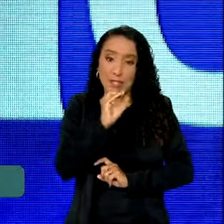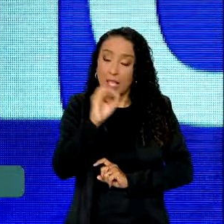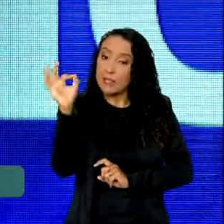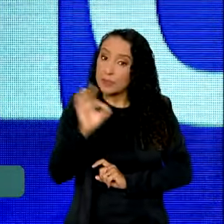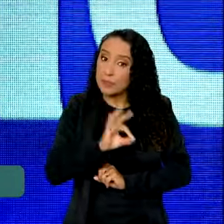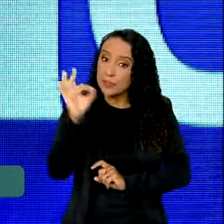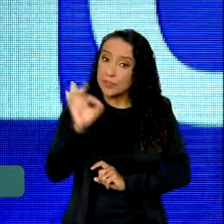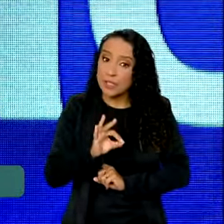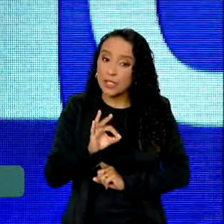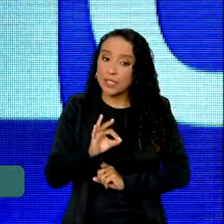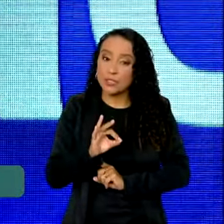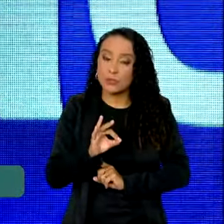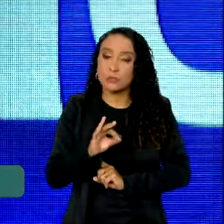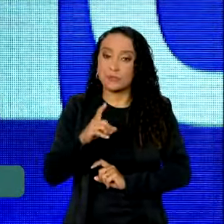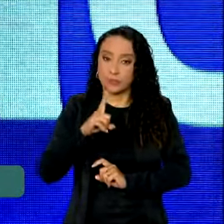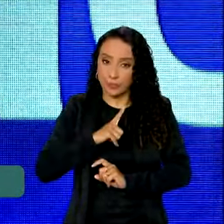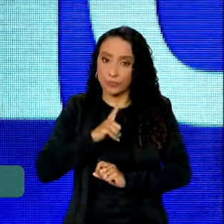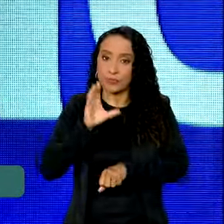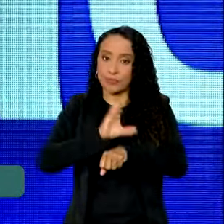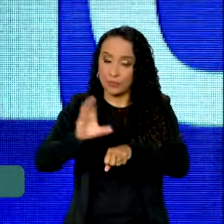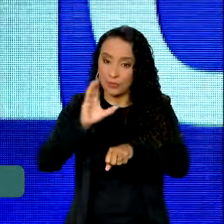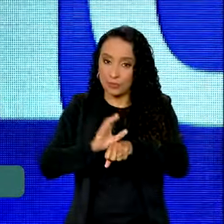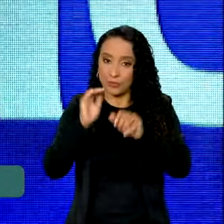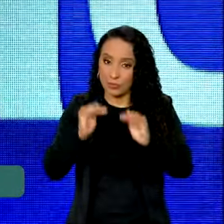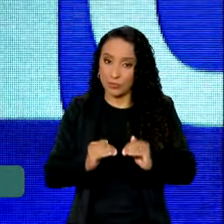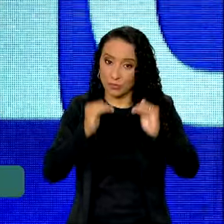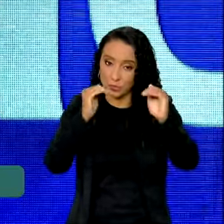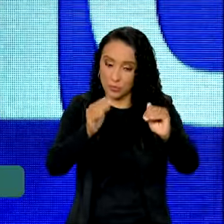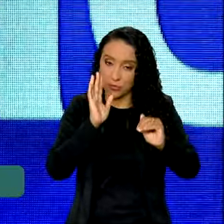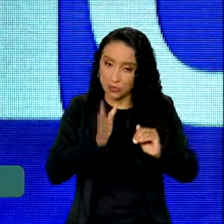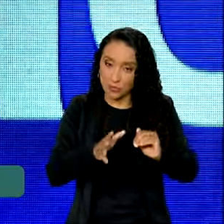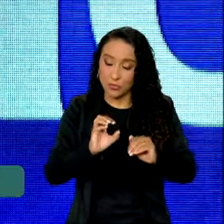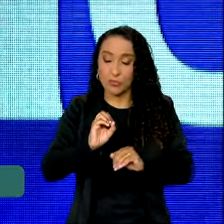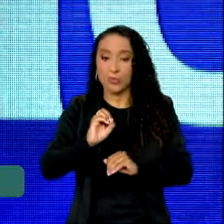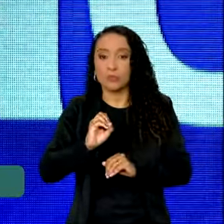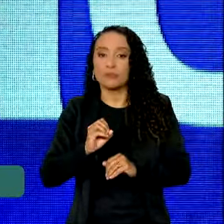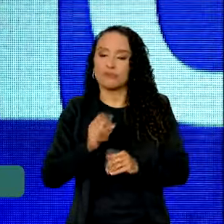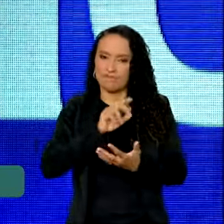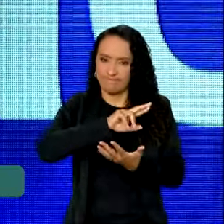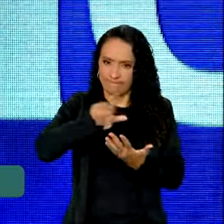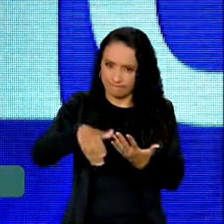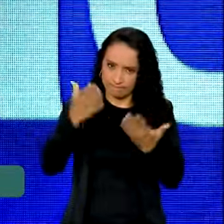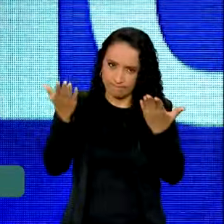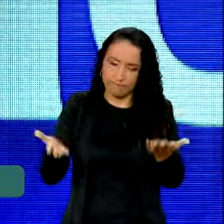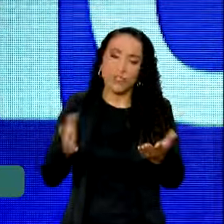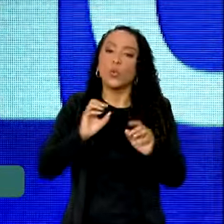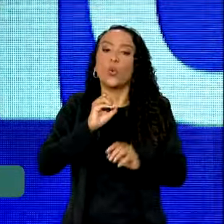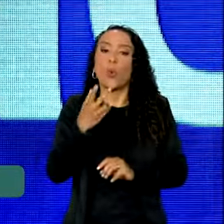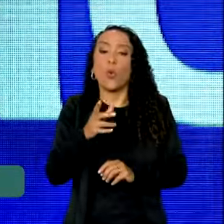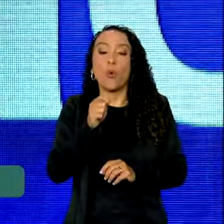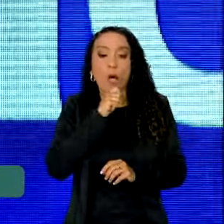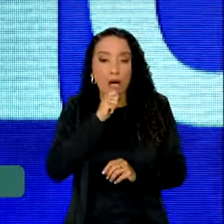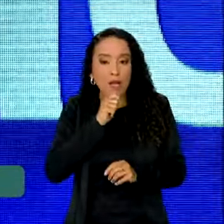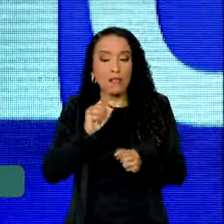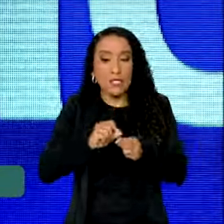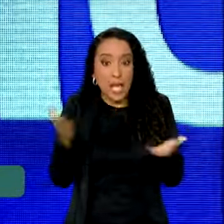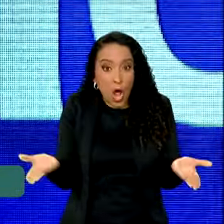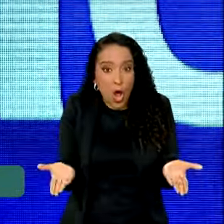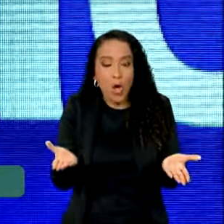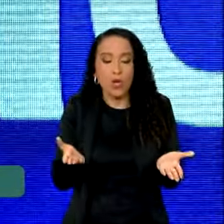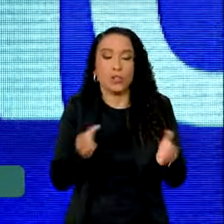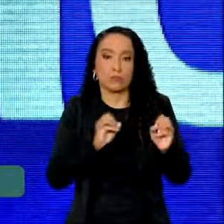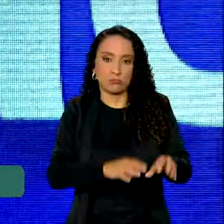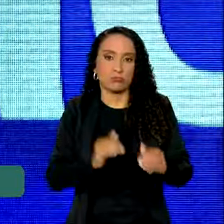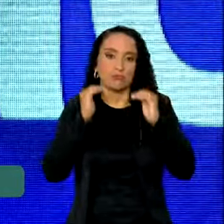que ou já tem curso superior, como o ouviu aqui em vários depoimentos, ou estão fazendo curso superior